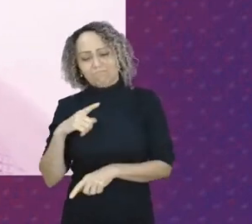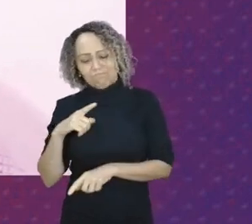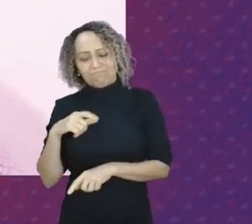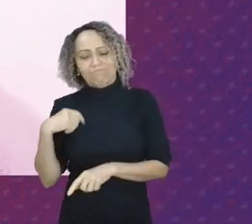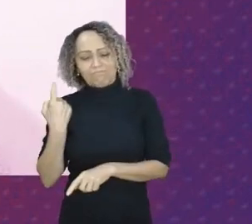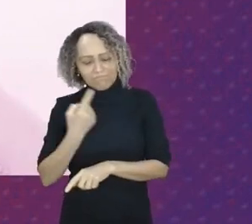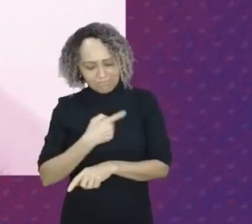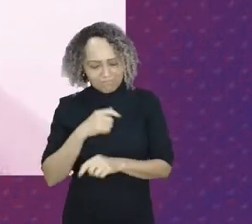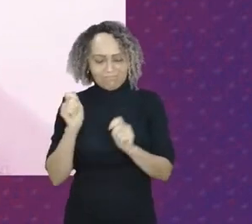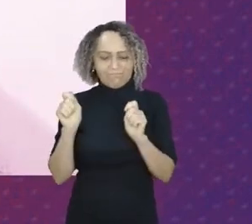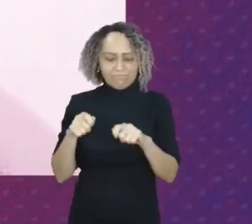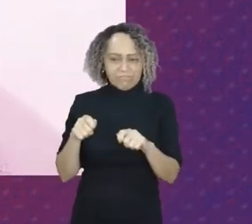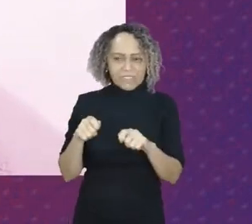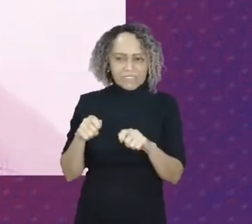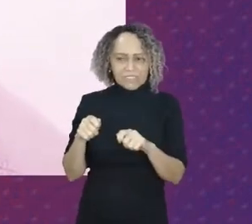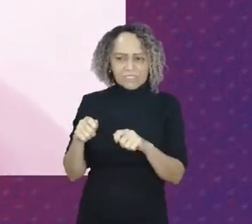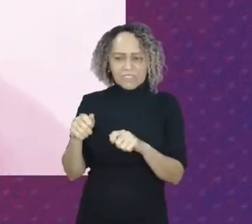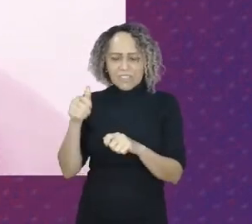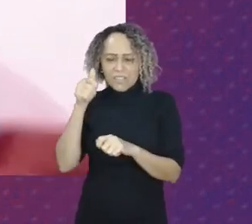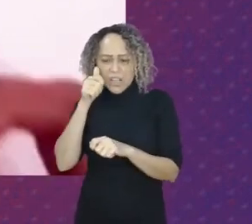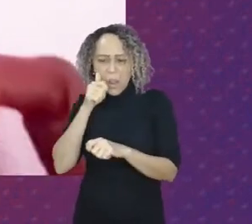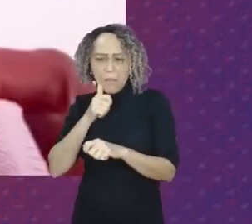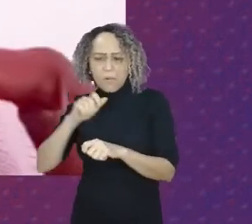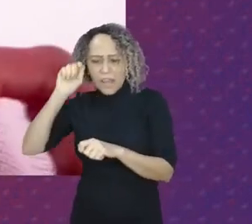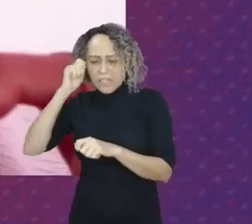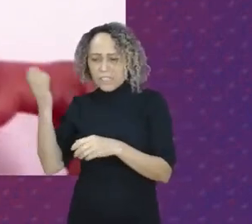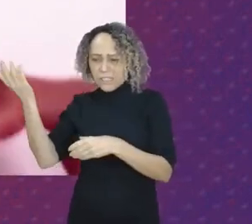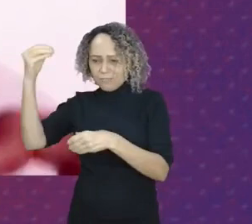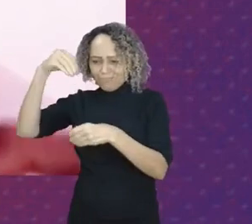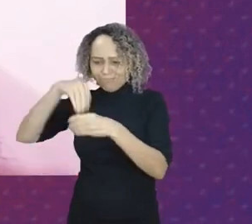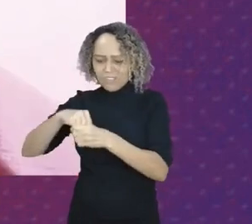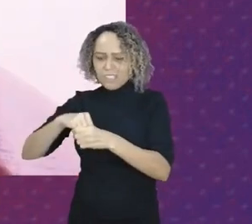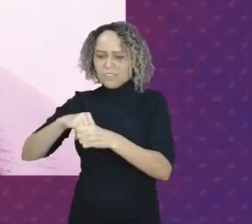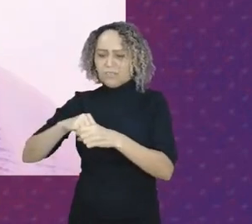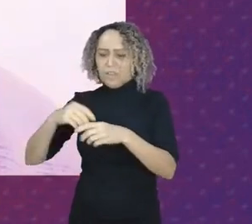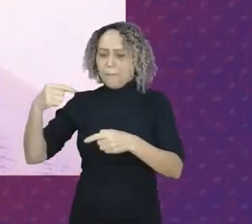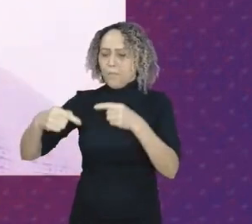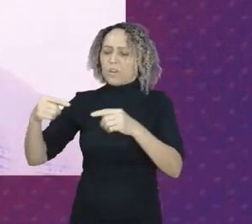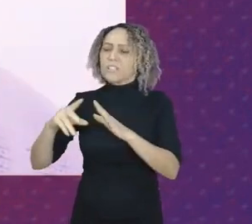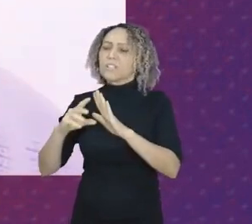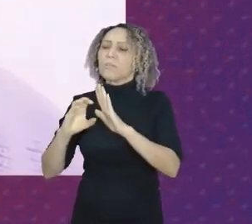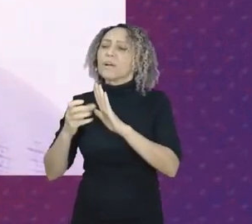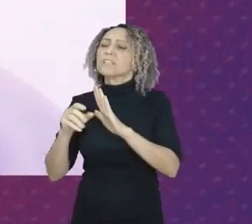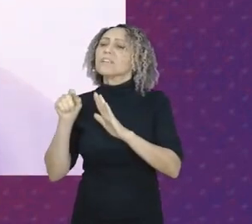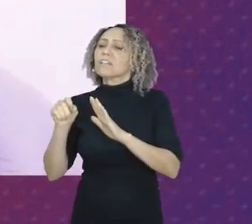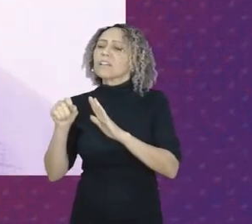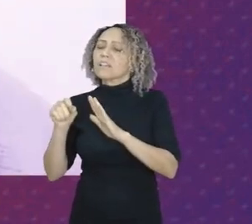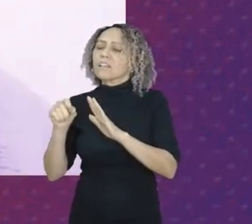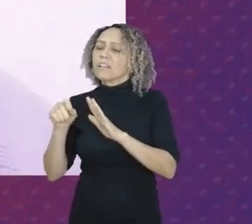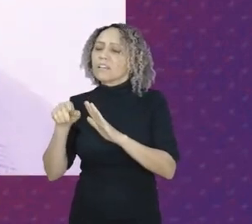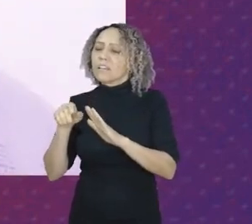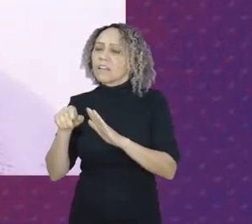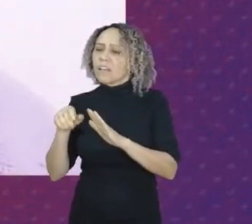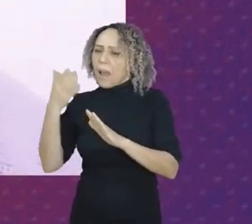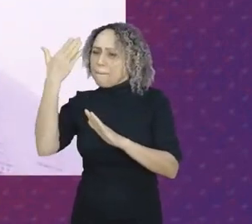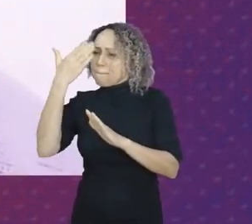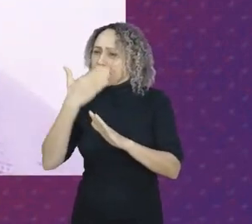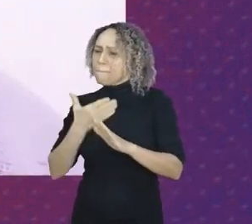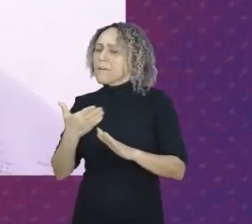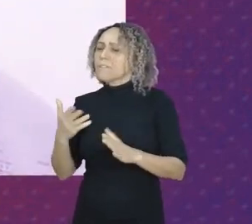política partidária, ela se dá exatamente aí, a prova,